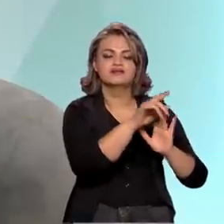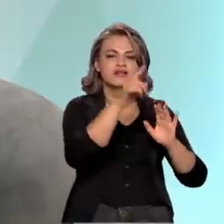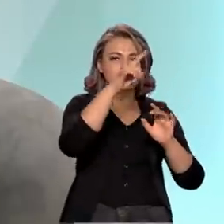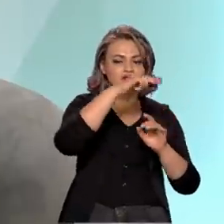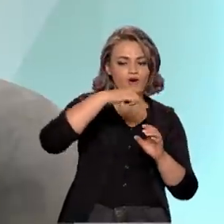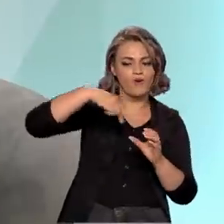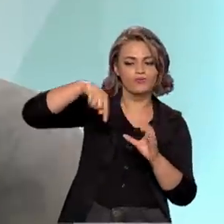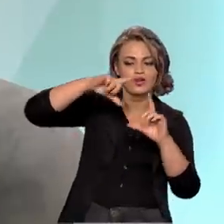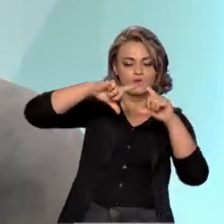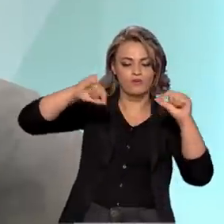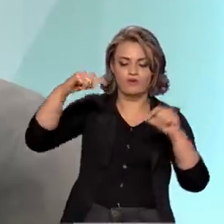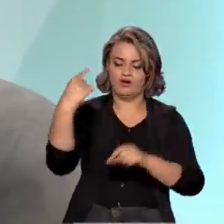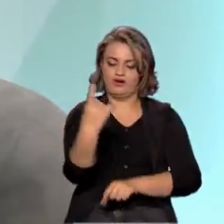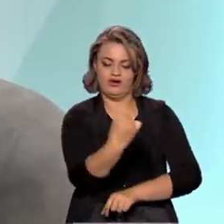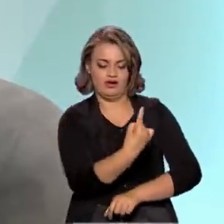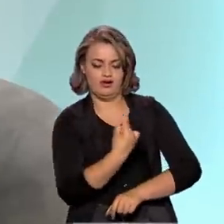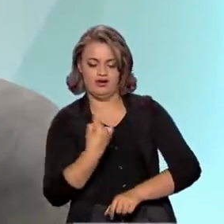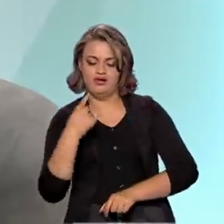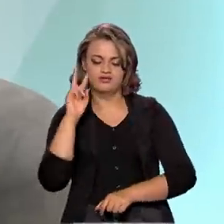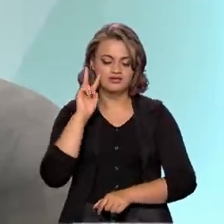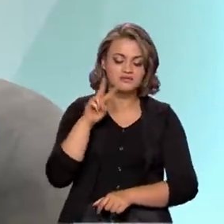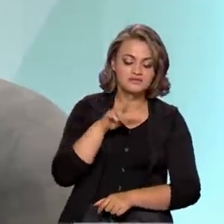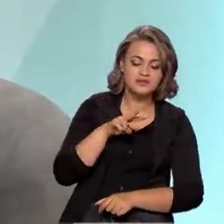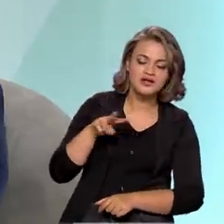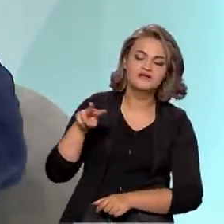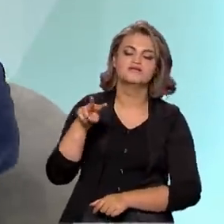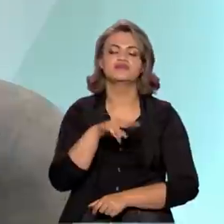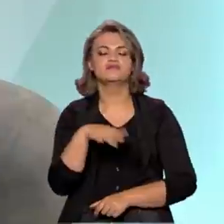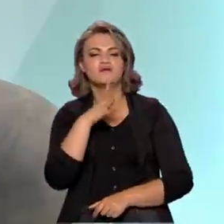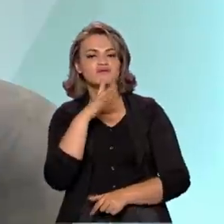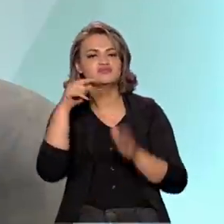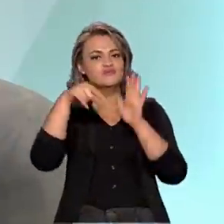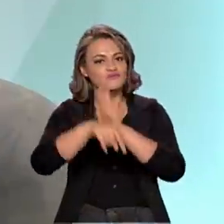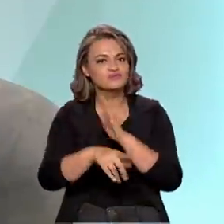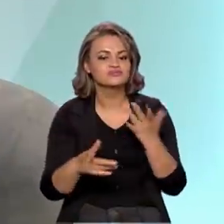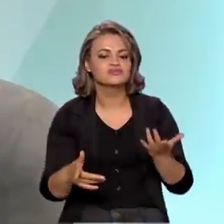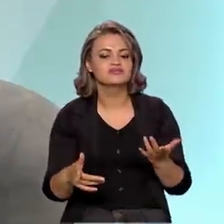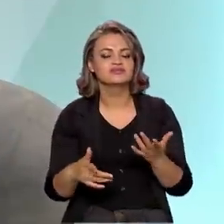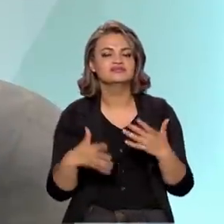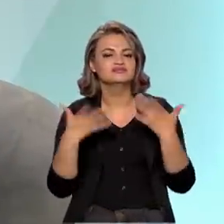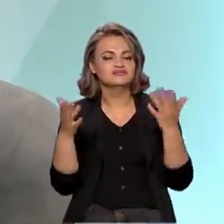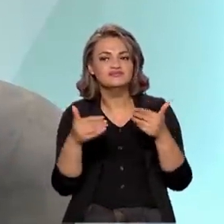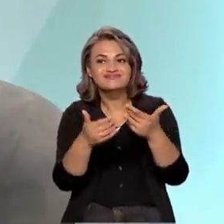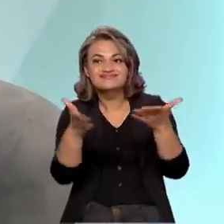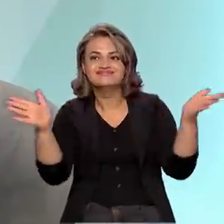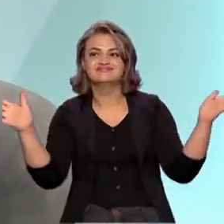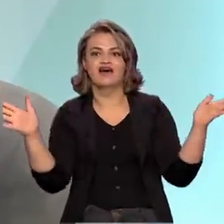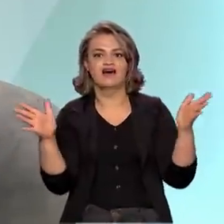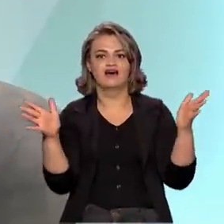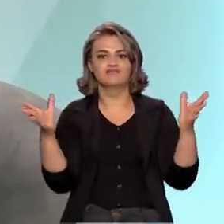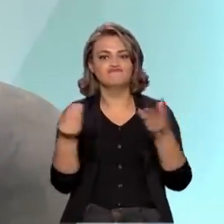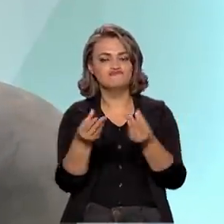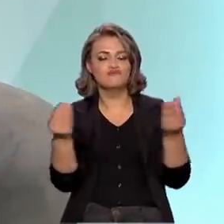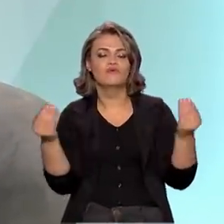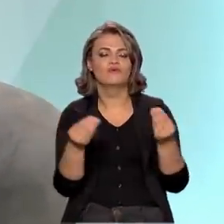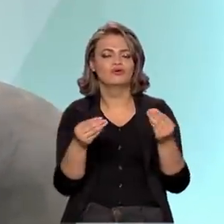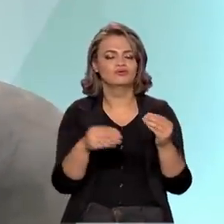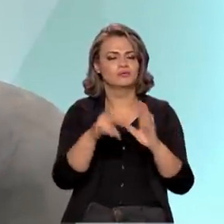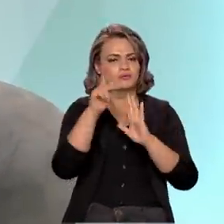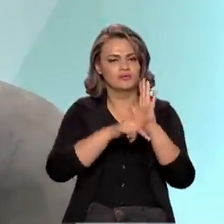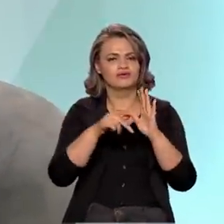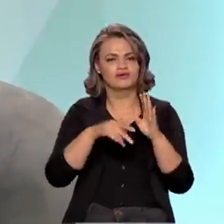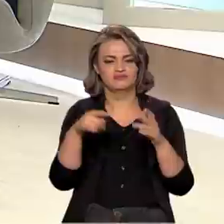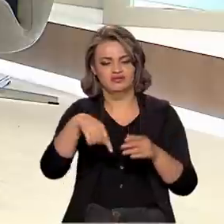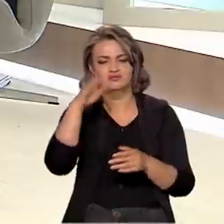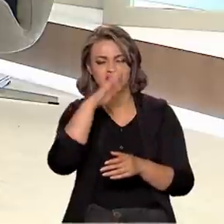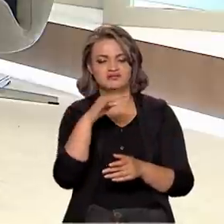Lua, ou de outras espaçonaves para a exploração de espaço profundo. Ou seja, abre uma janela gigantesca para o Programa Espacial Brasileiro